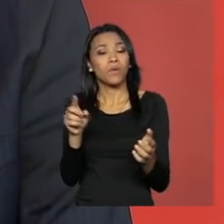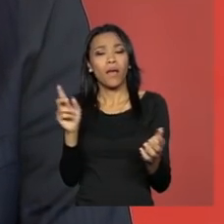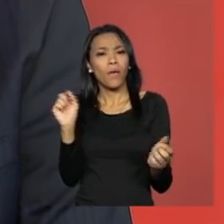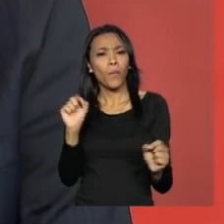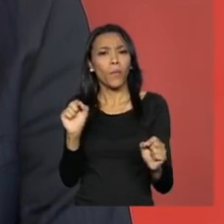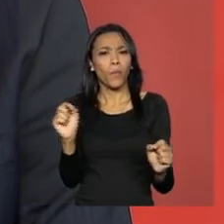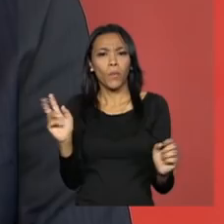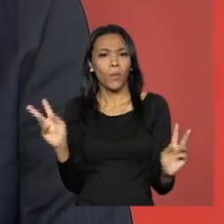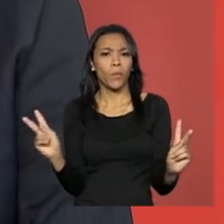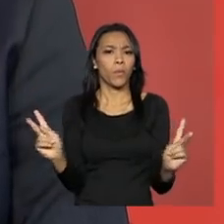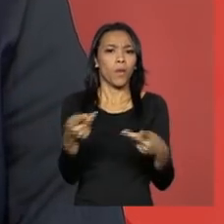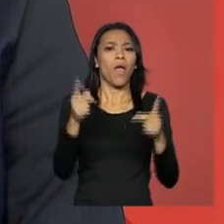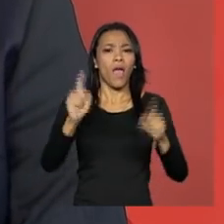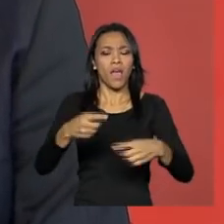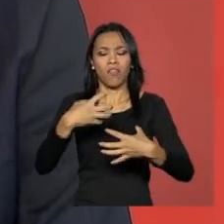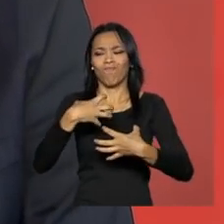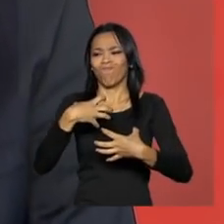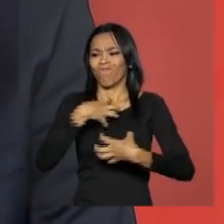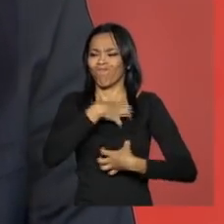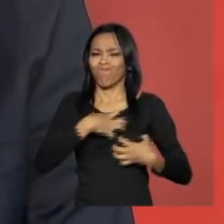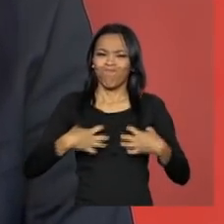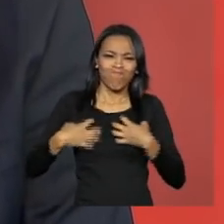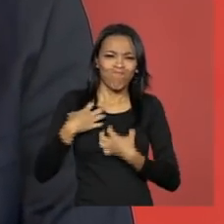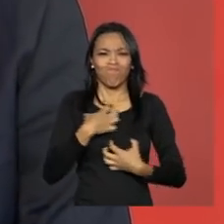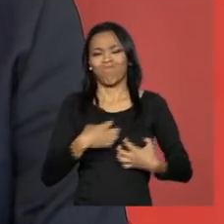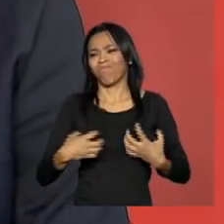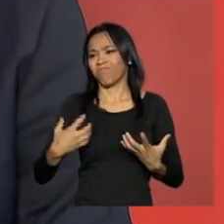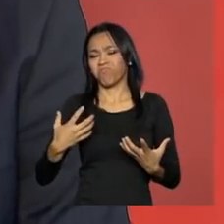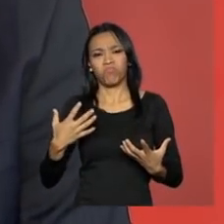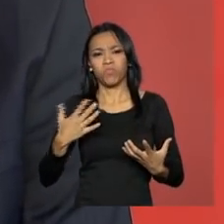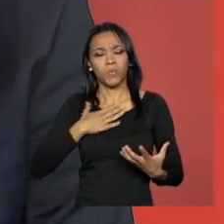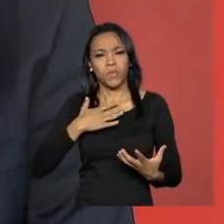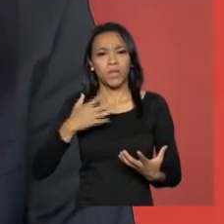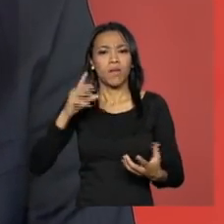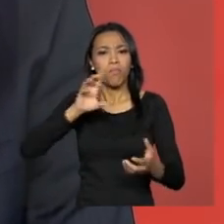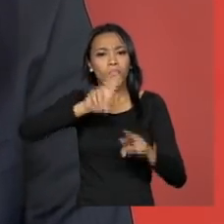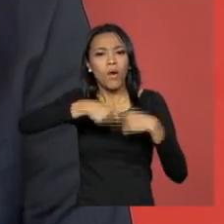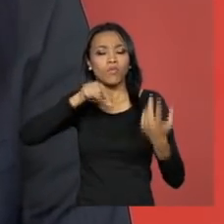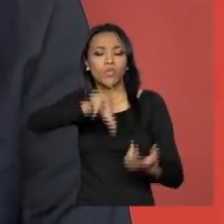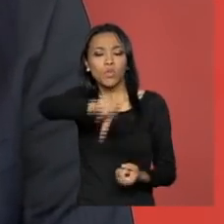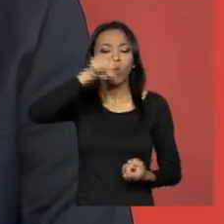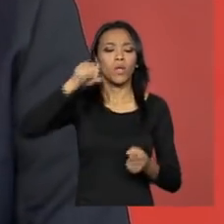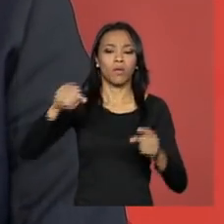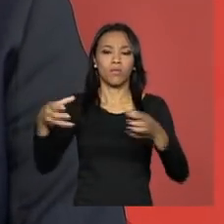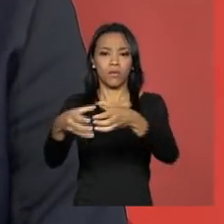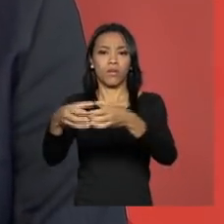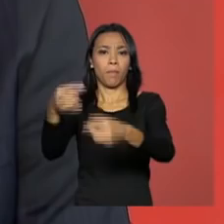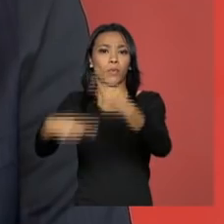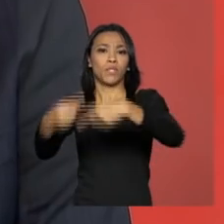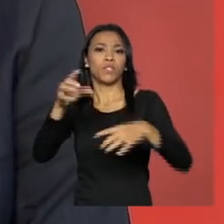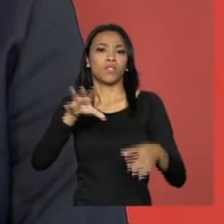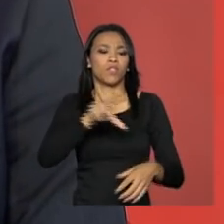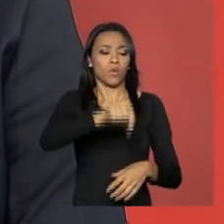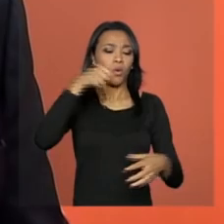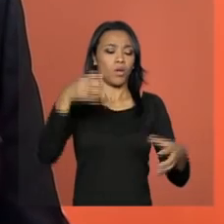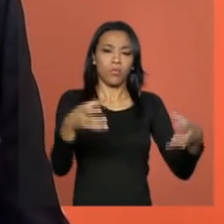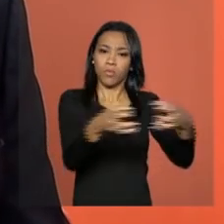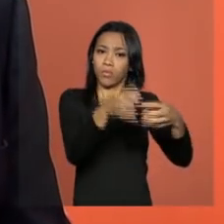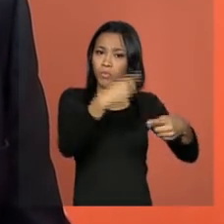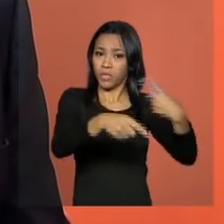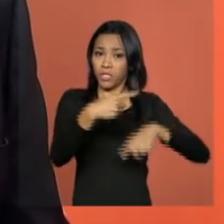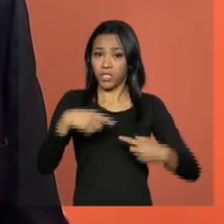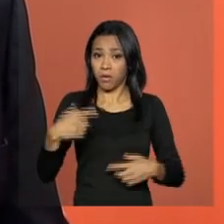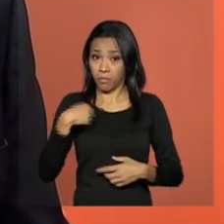de ordem política, de escolhas políticas, principalmente no que diz respeito àqueles que foram derrotados